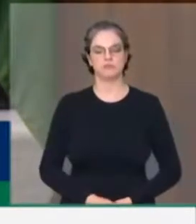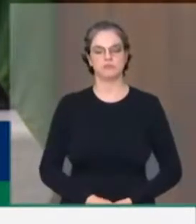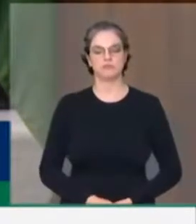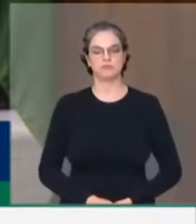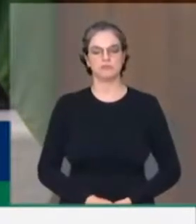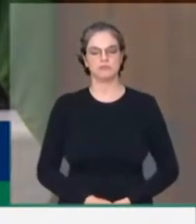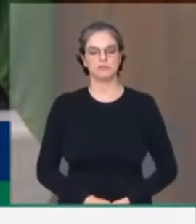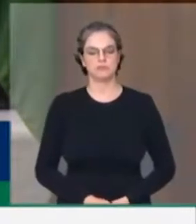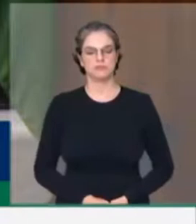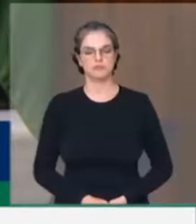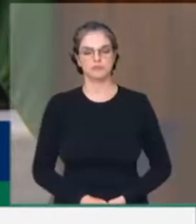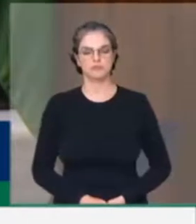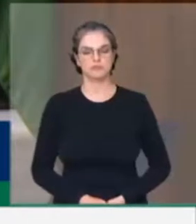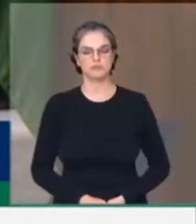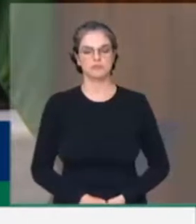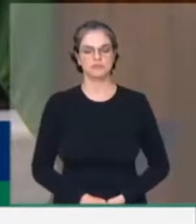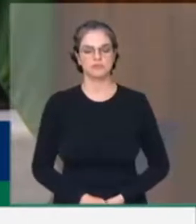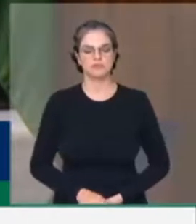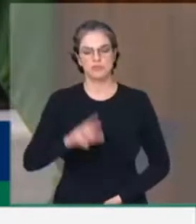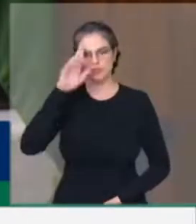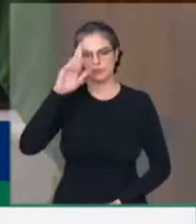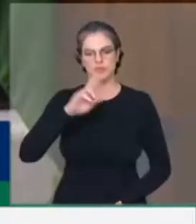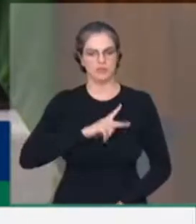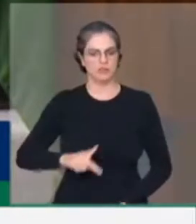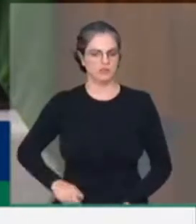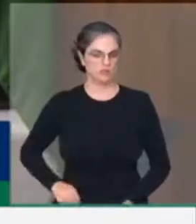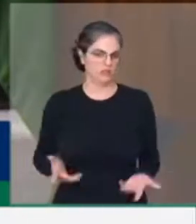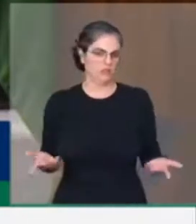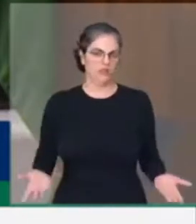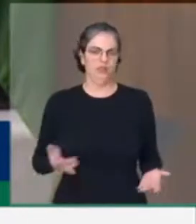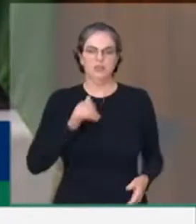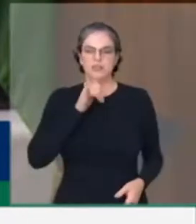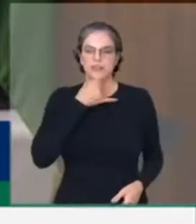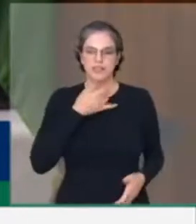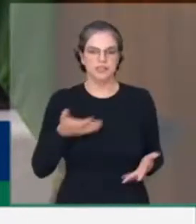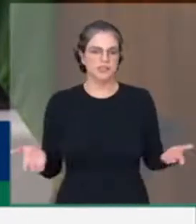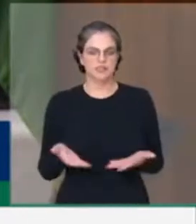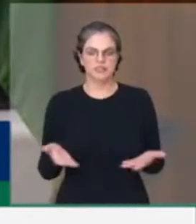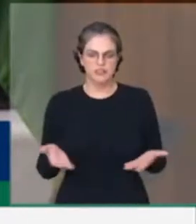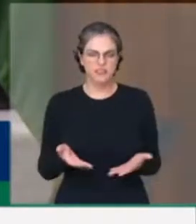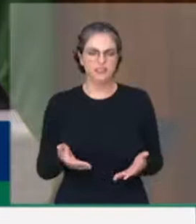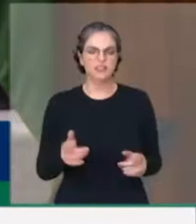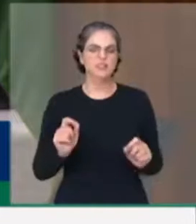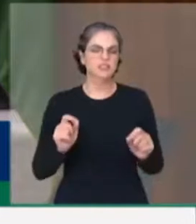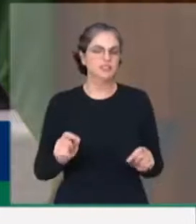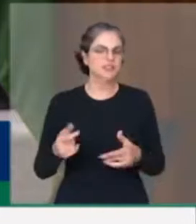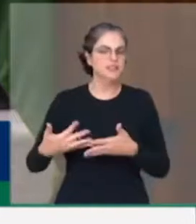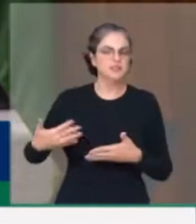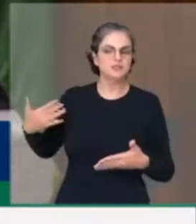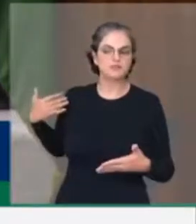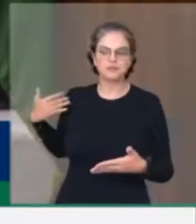Porque, infelizmente, senhor presidente, boa parte do que nós estamos vivendo hoje foi fruto da